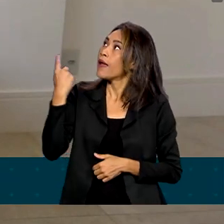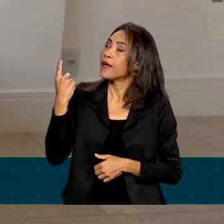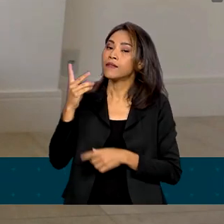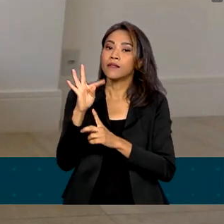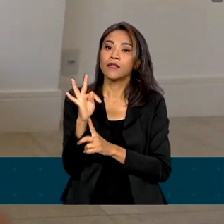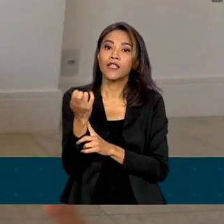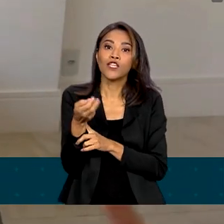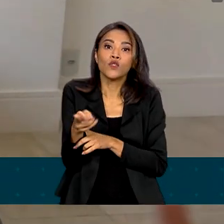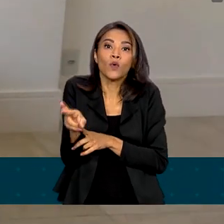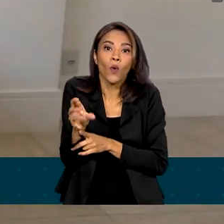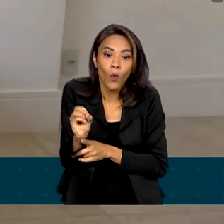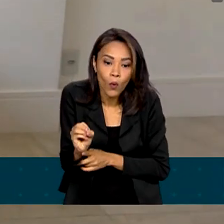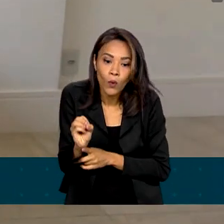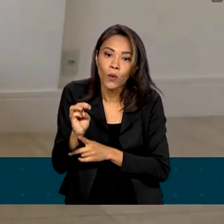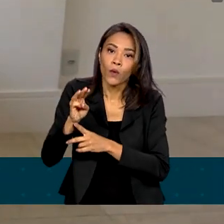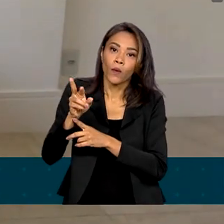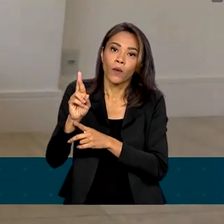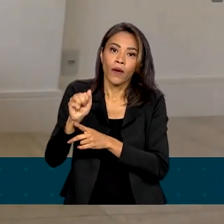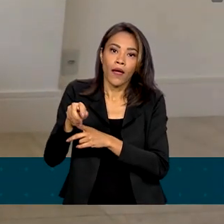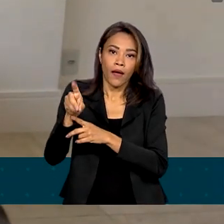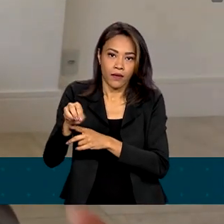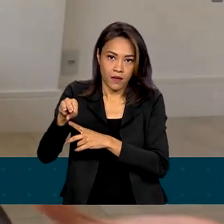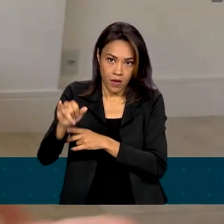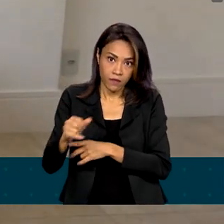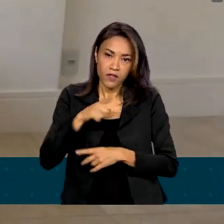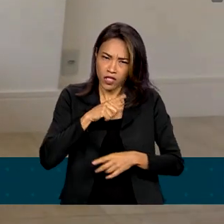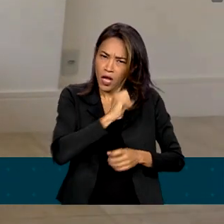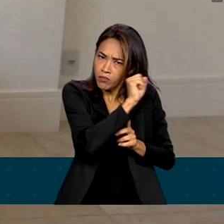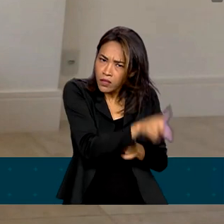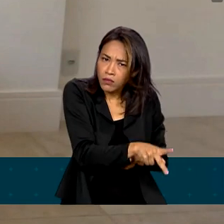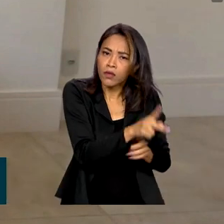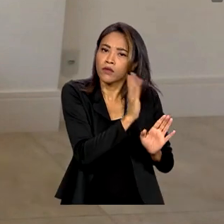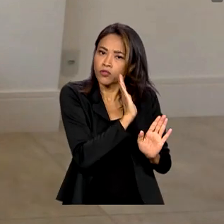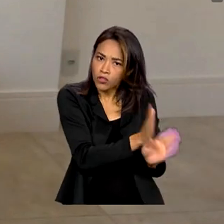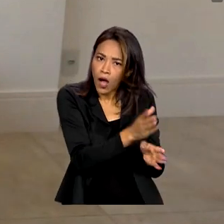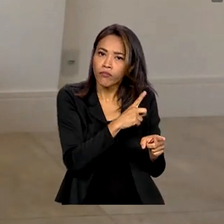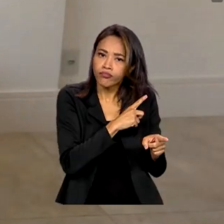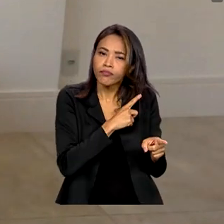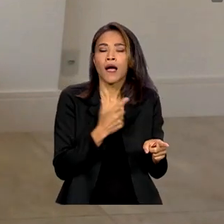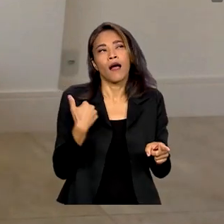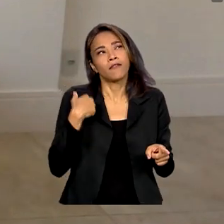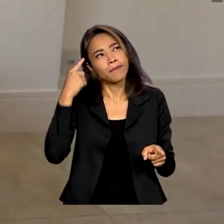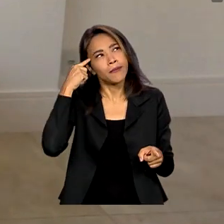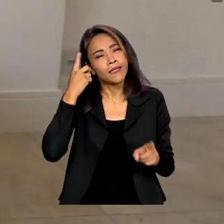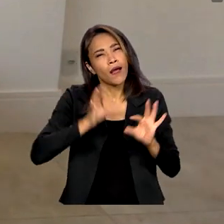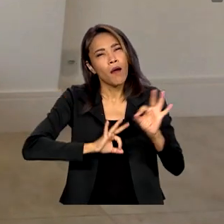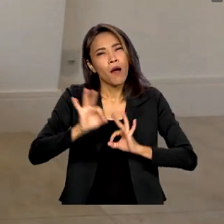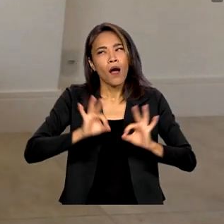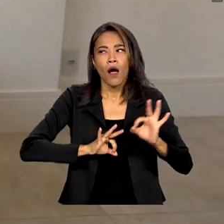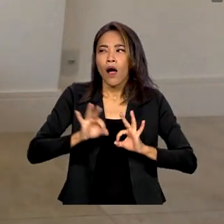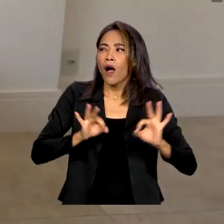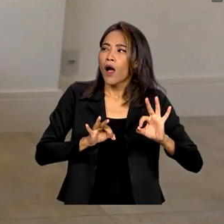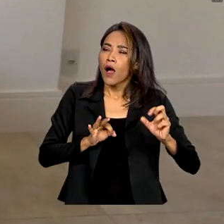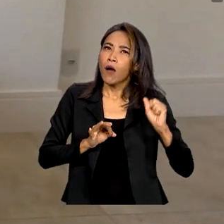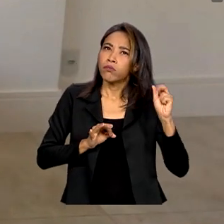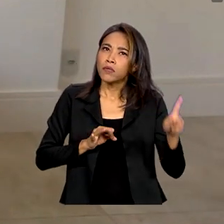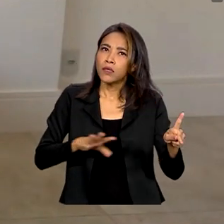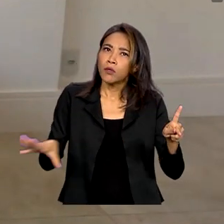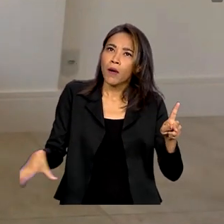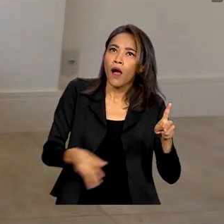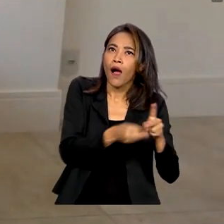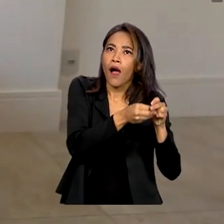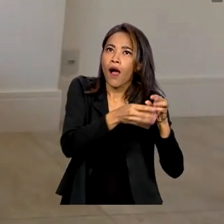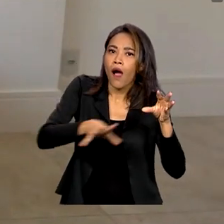complementar. Uma vez que você já tem a sua aposentadoria no INSS e você quer planejar um complemento de renda para manter o seu poder de